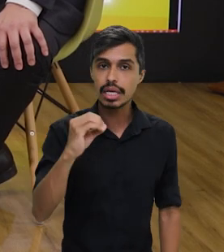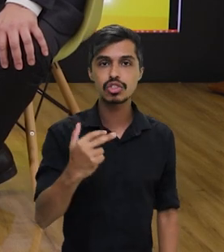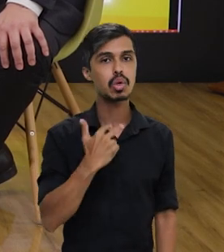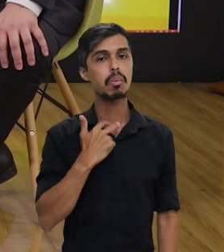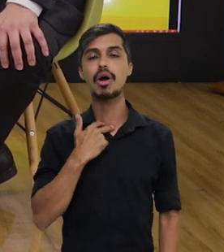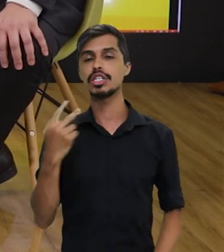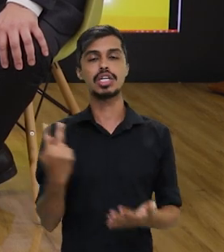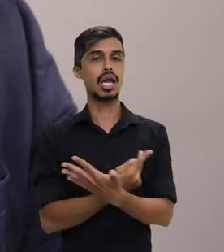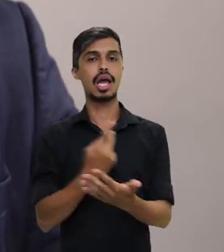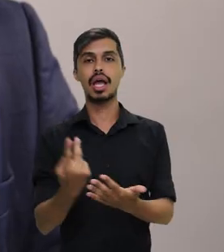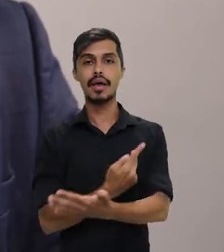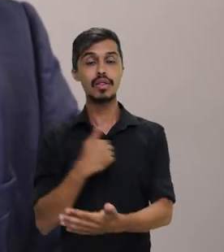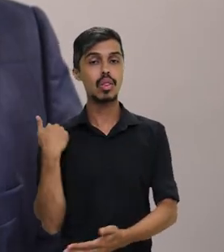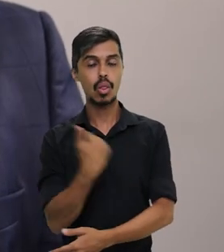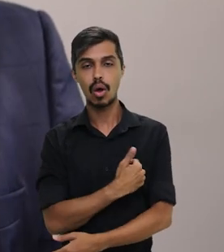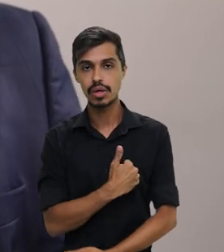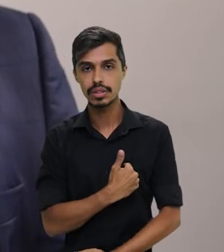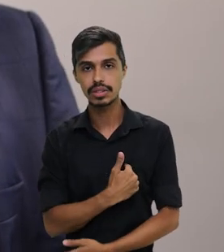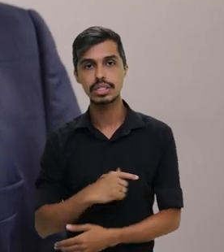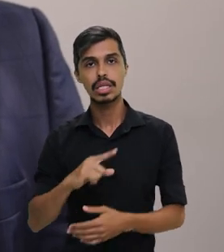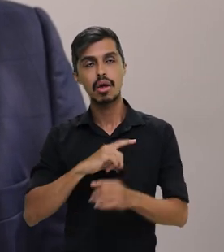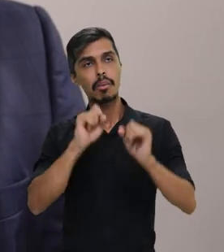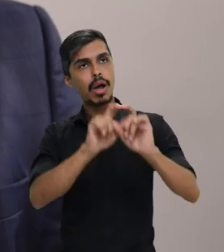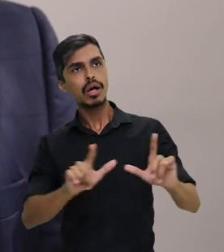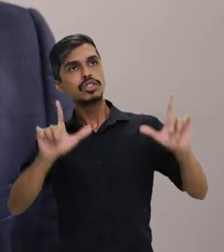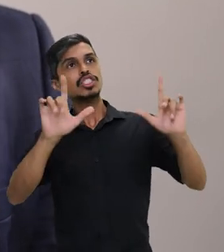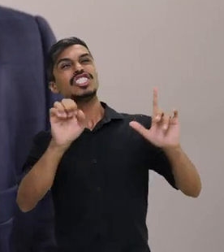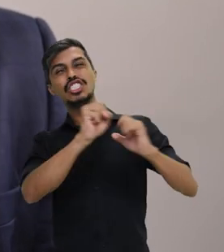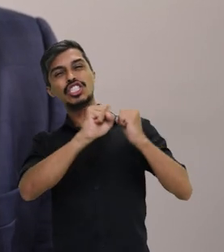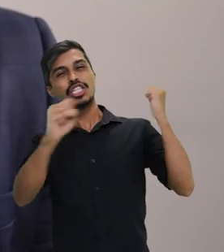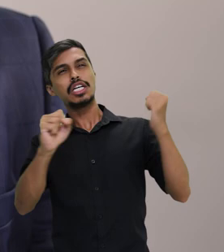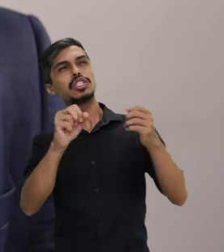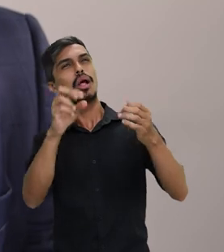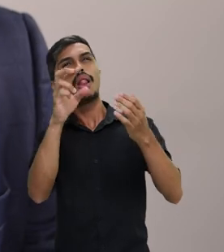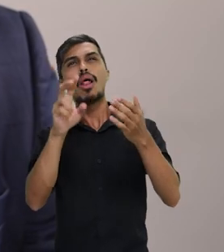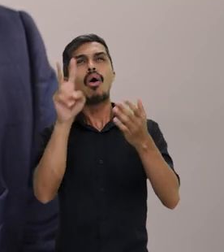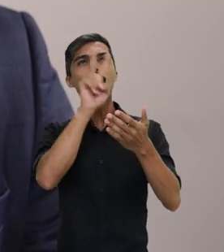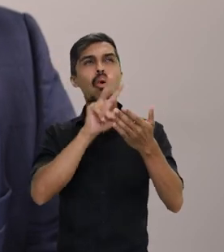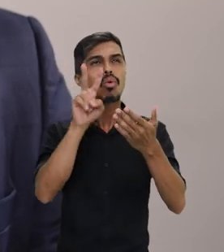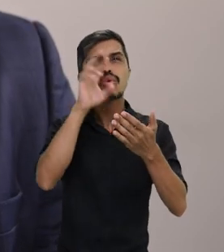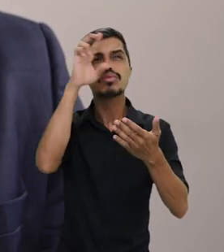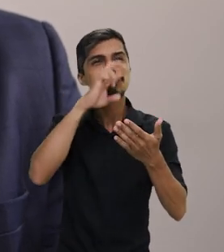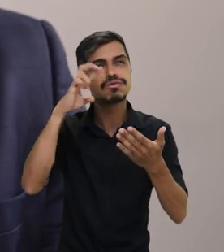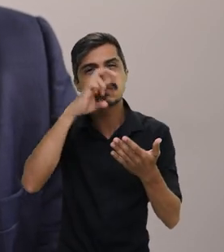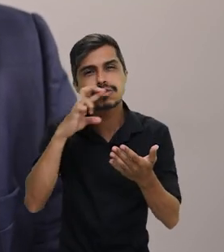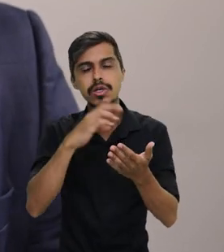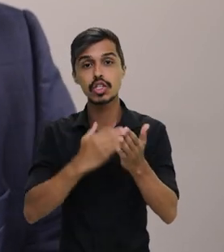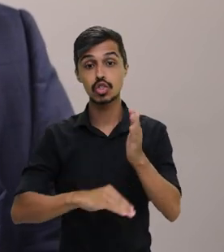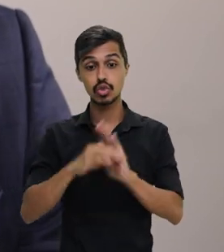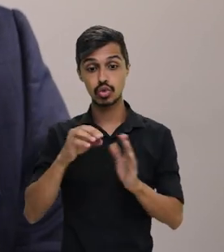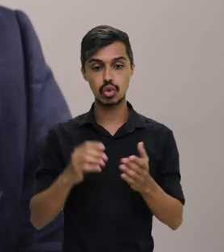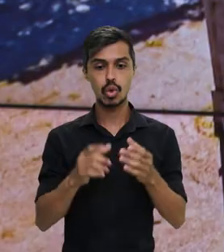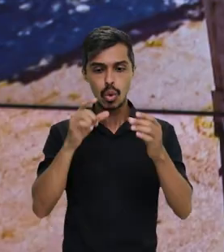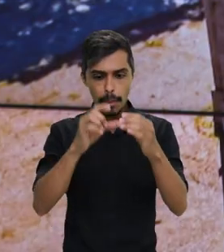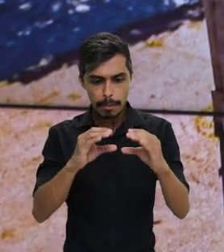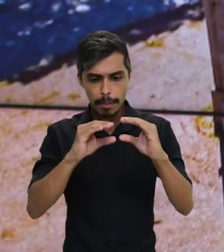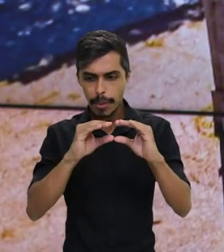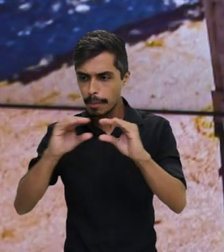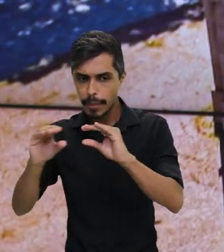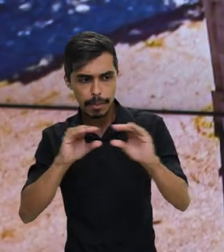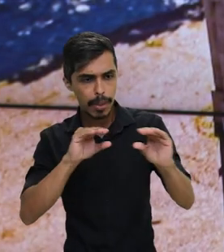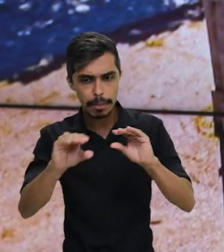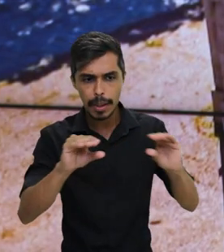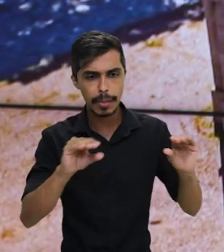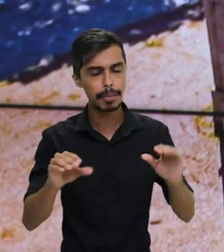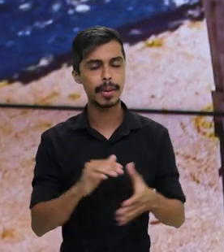tem erro. A gente tem um painel gigante de controle sobre isso e monitoramos cada malote que sai e a hora que chegou em cada local do